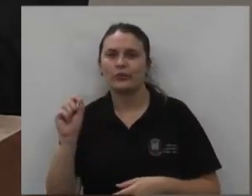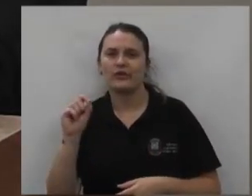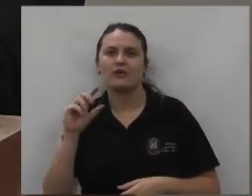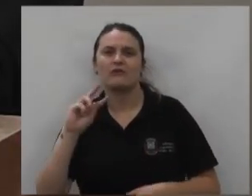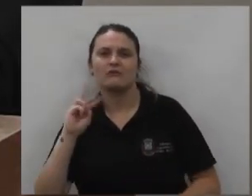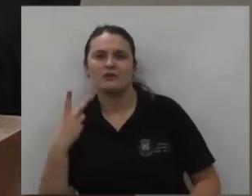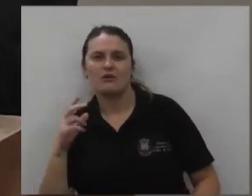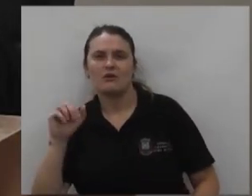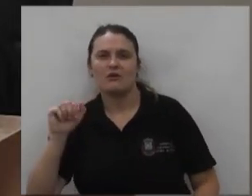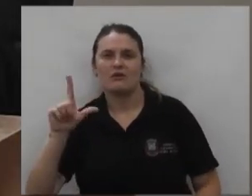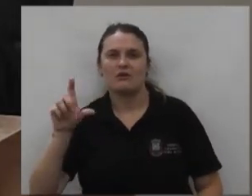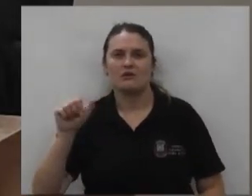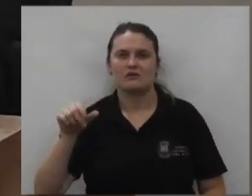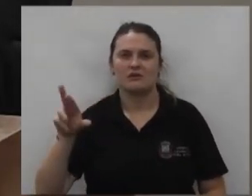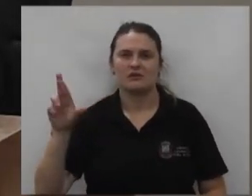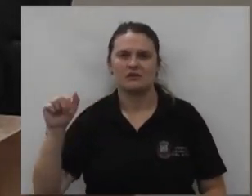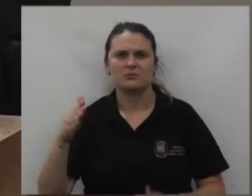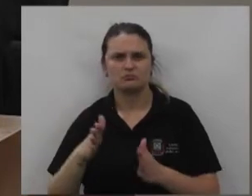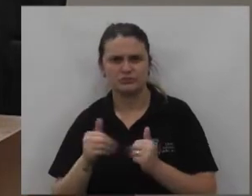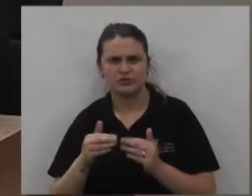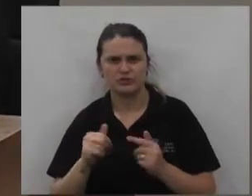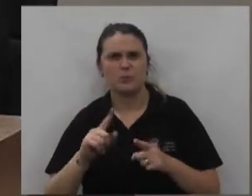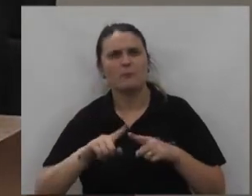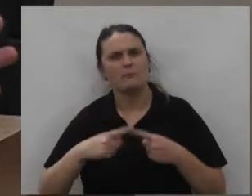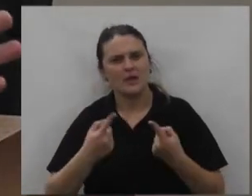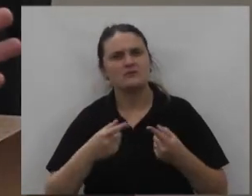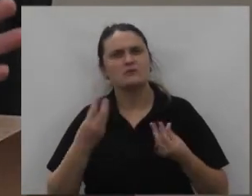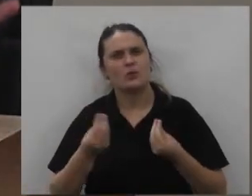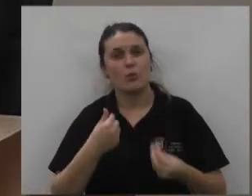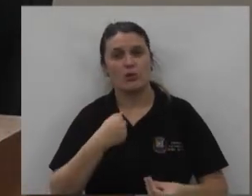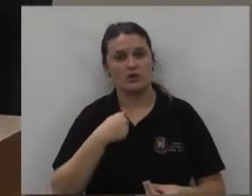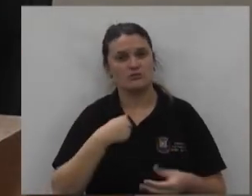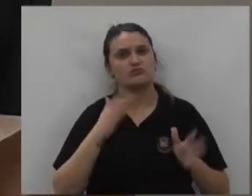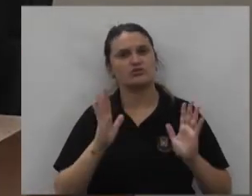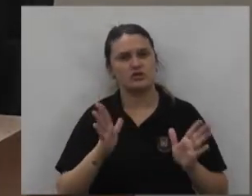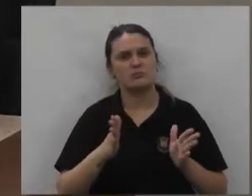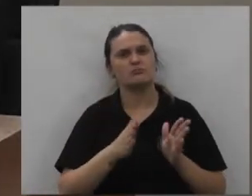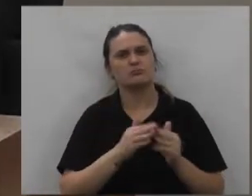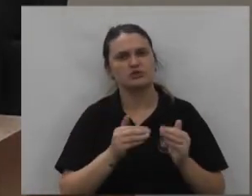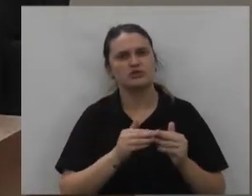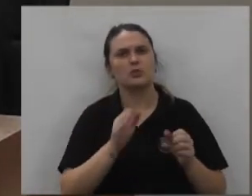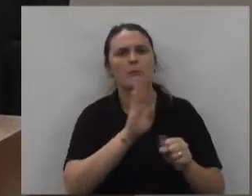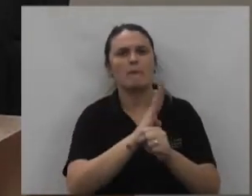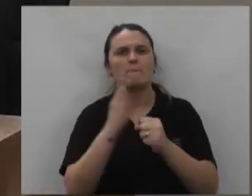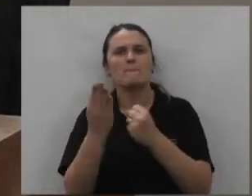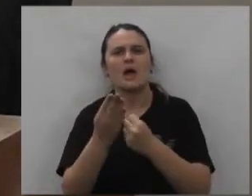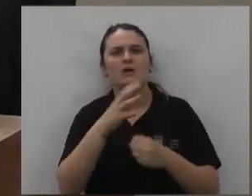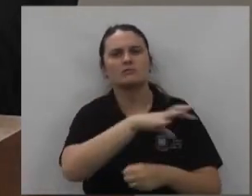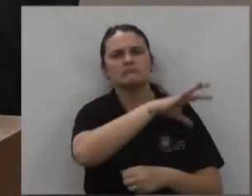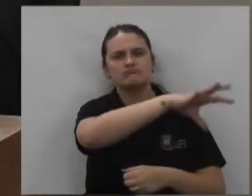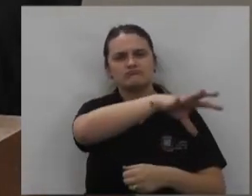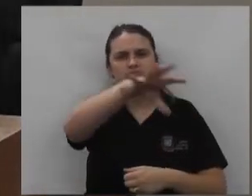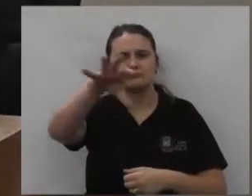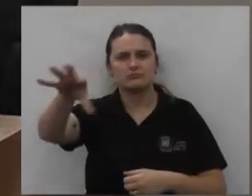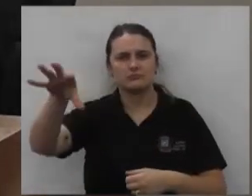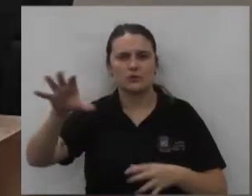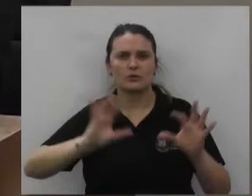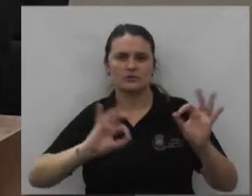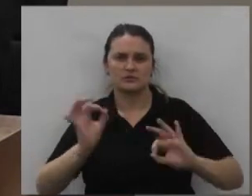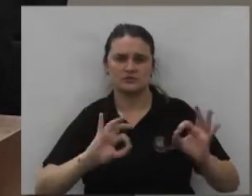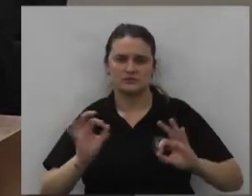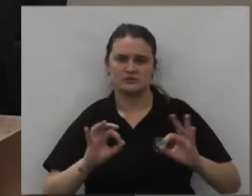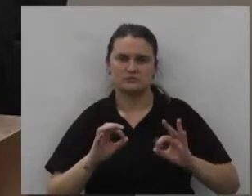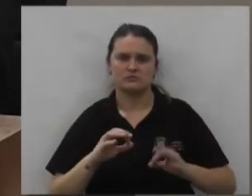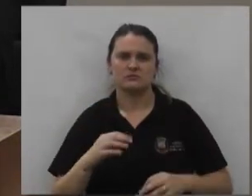a Alandra pediu dentro do batalhão da polícia militar mas como eu havia pedido um em São Cristóvão outro no centro outro na região sul